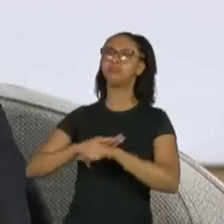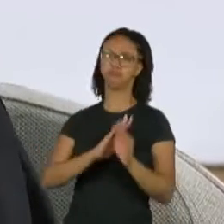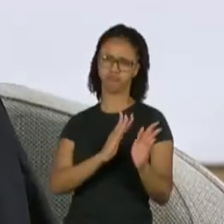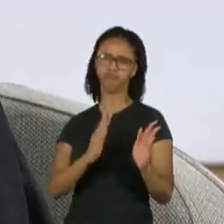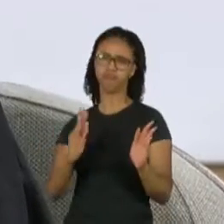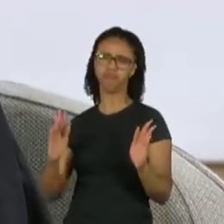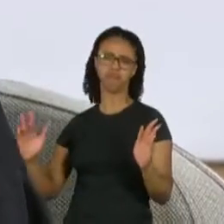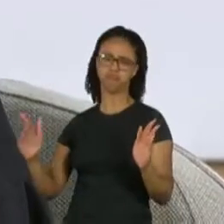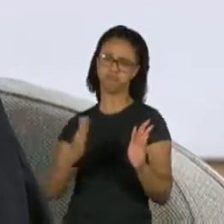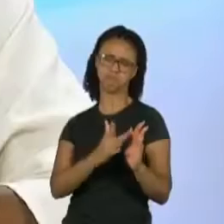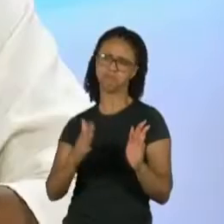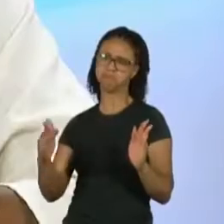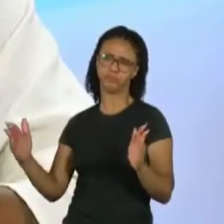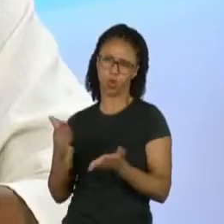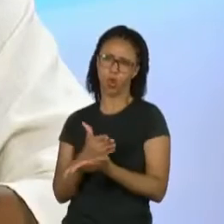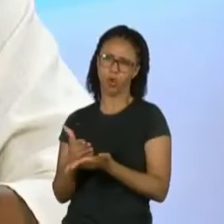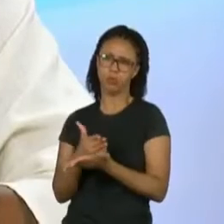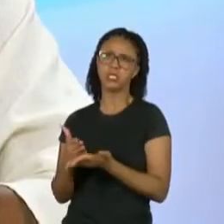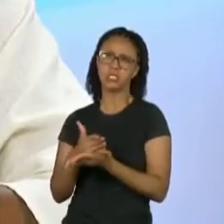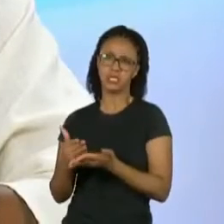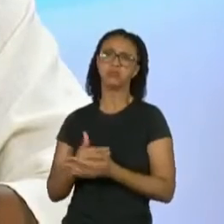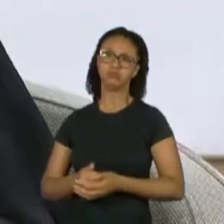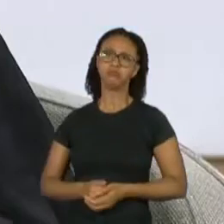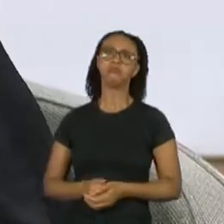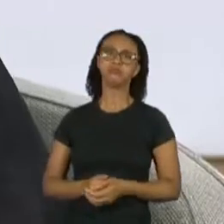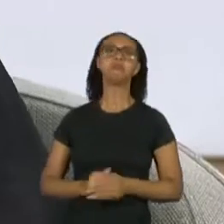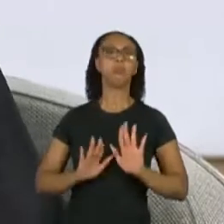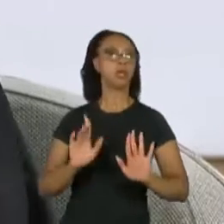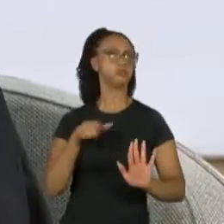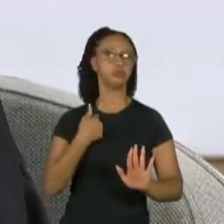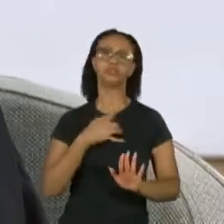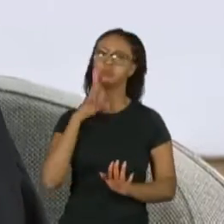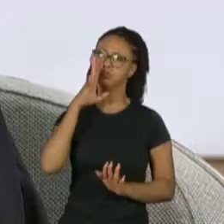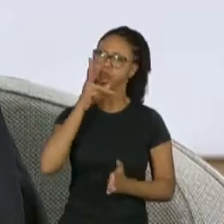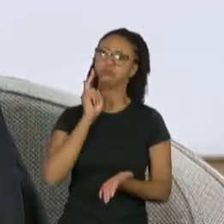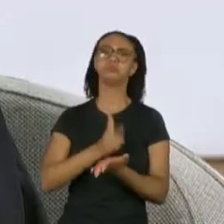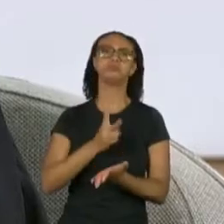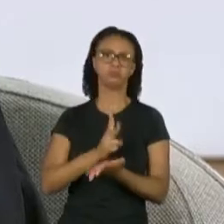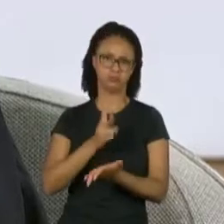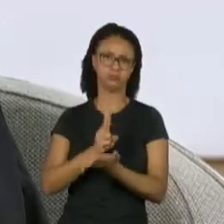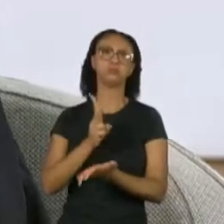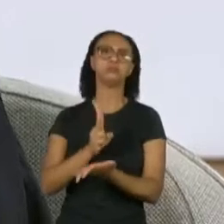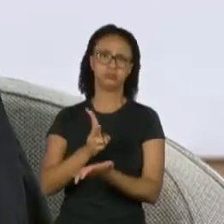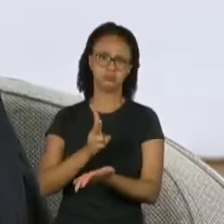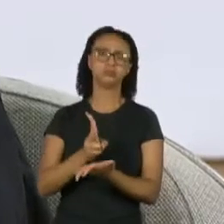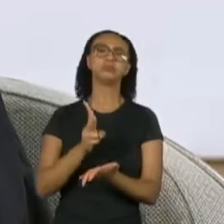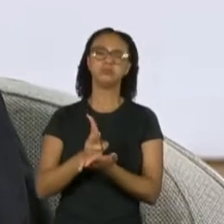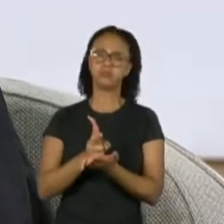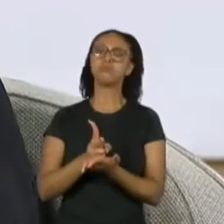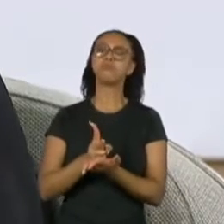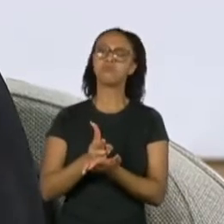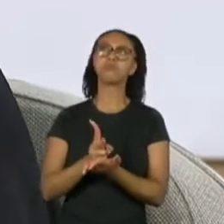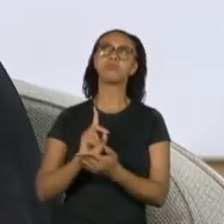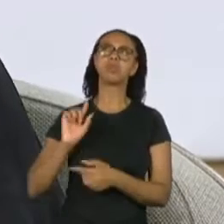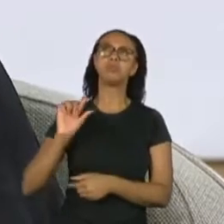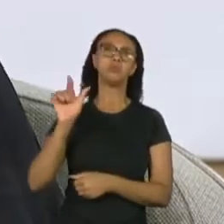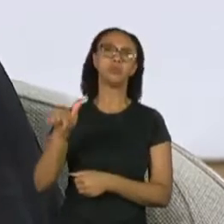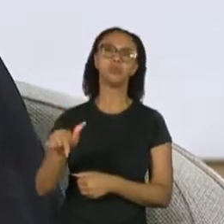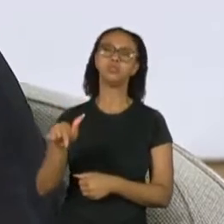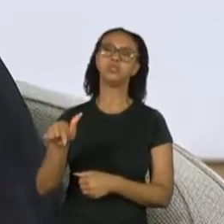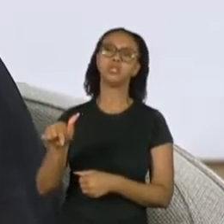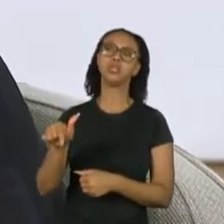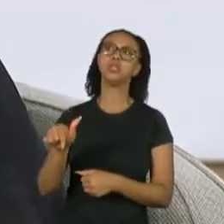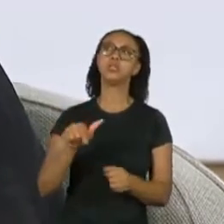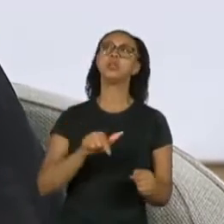temporada, no início da temporada. Mas nós continuamos durante muito tempo em cartaz. Depois fomos a